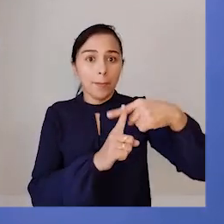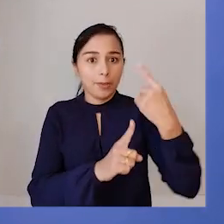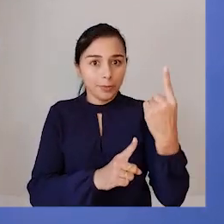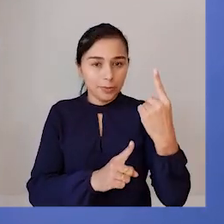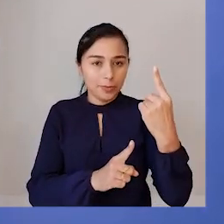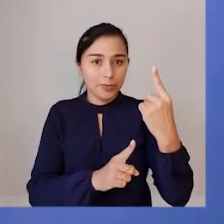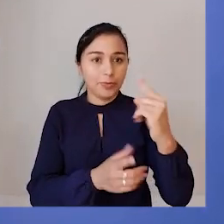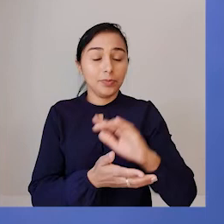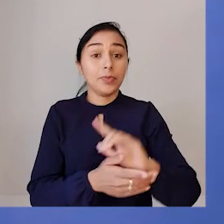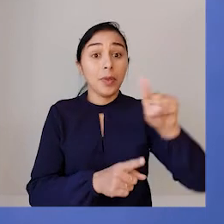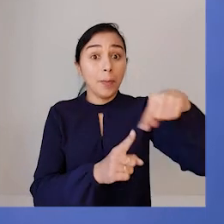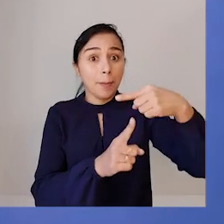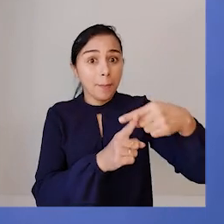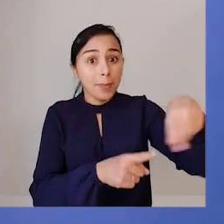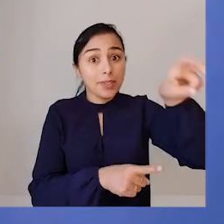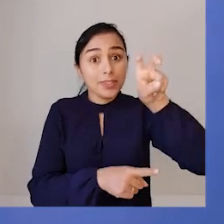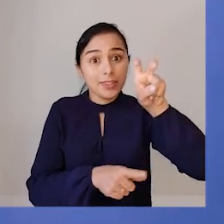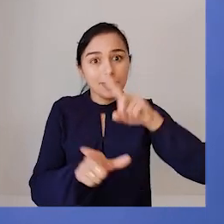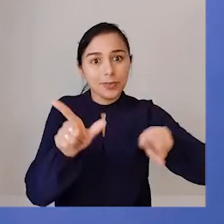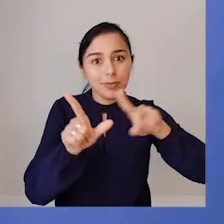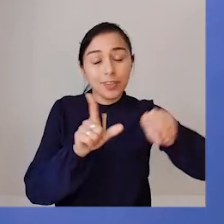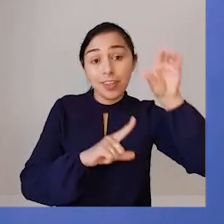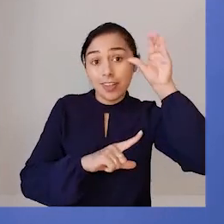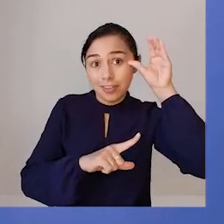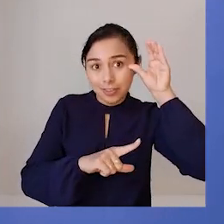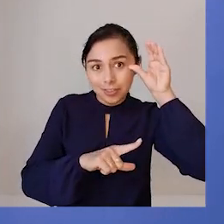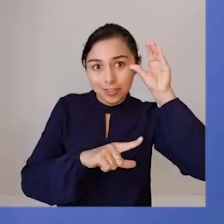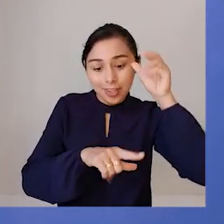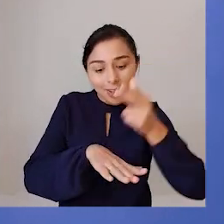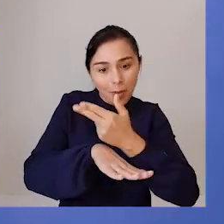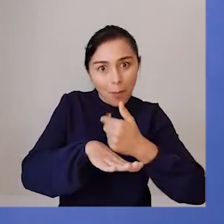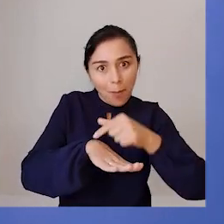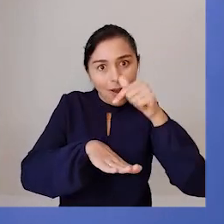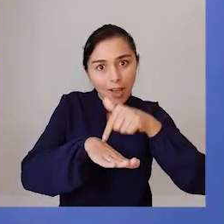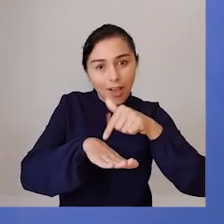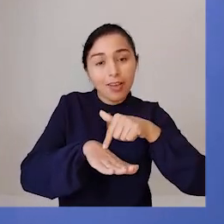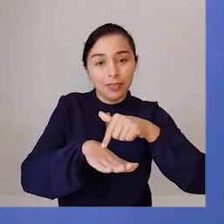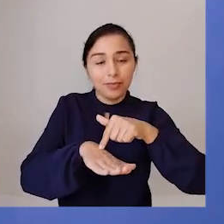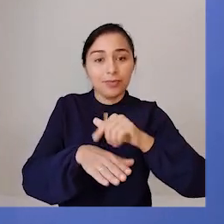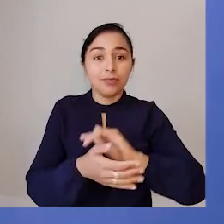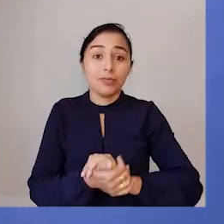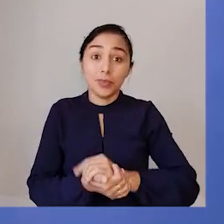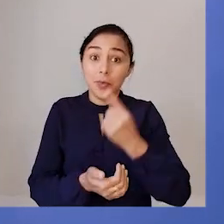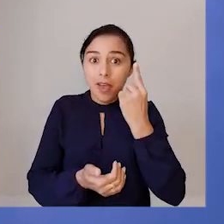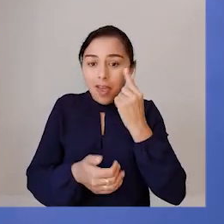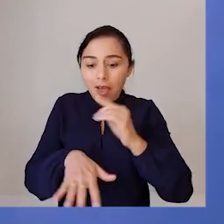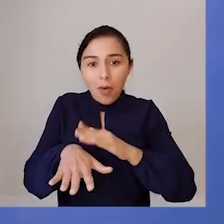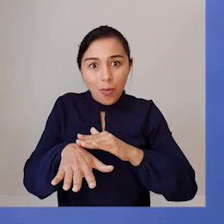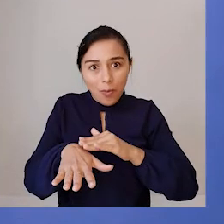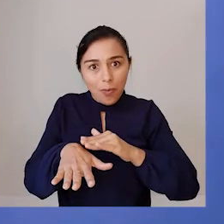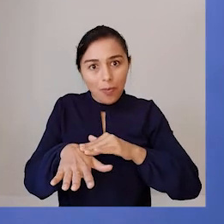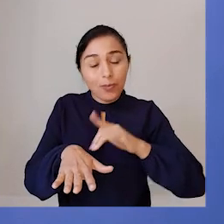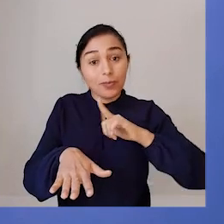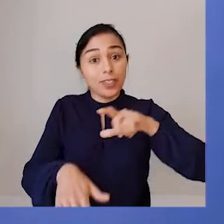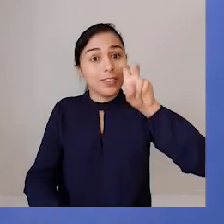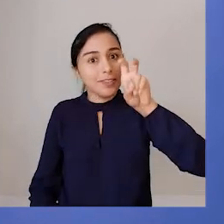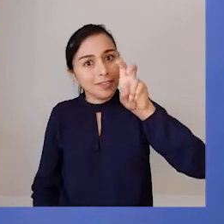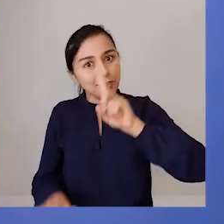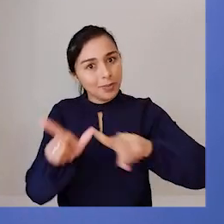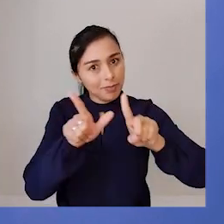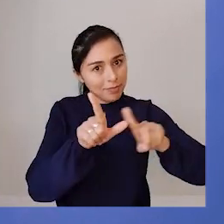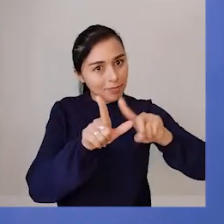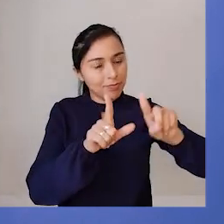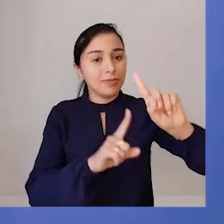além de cinco letras chinesas que ele tatuou na mão. Então, só é uma mão. São cinco letras.